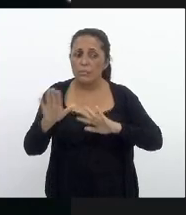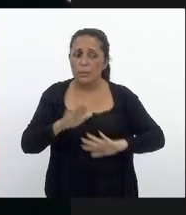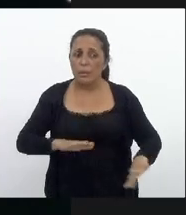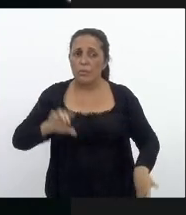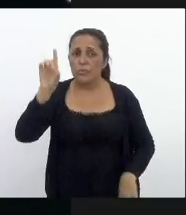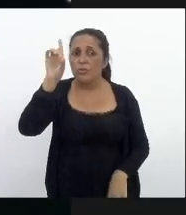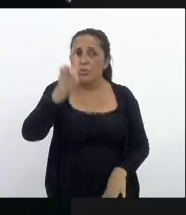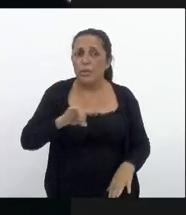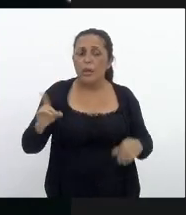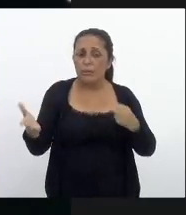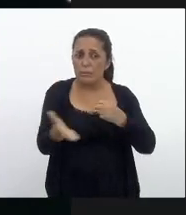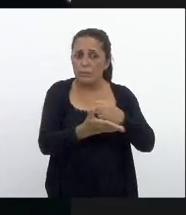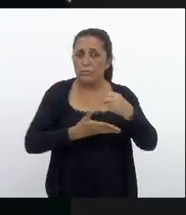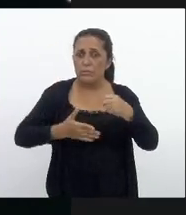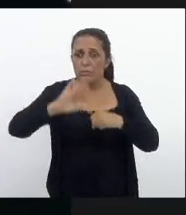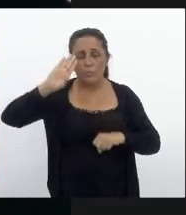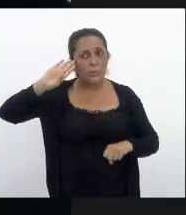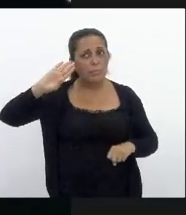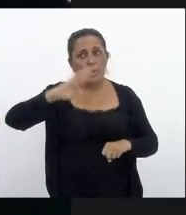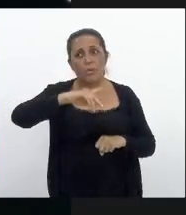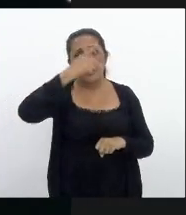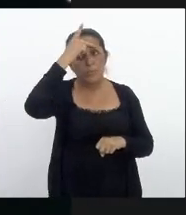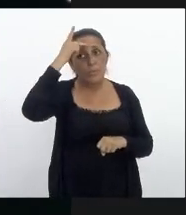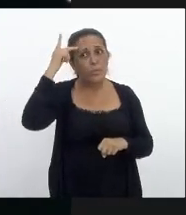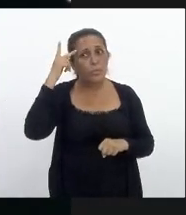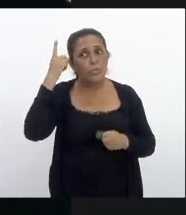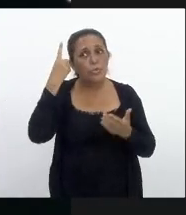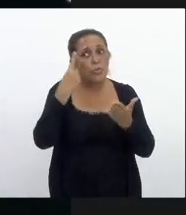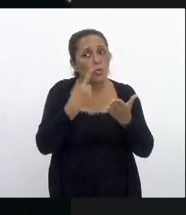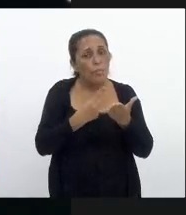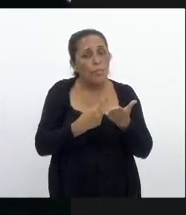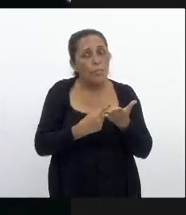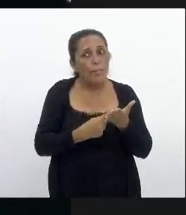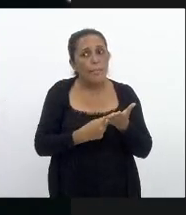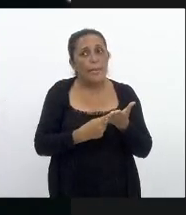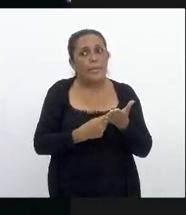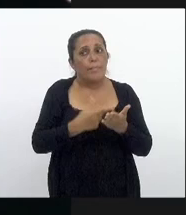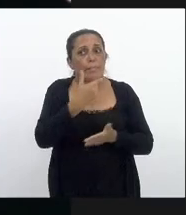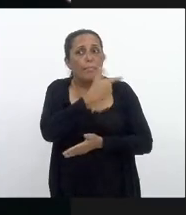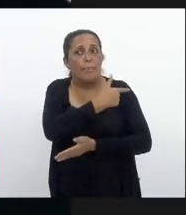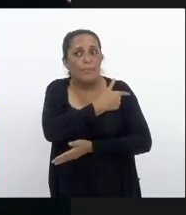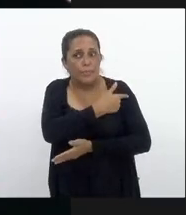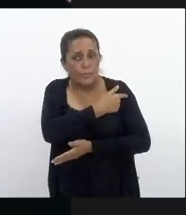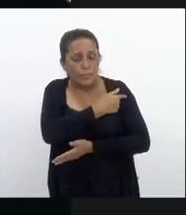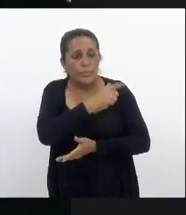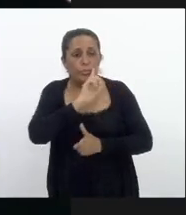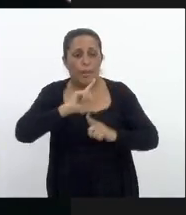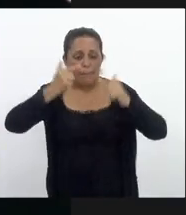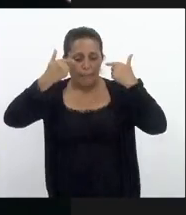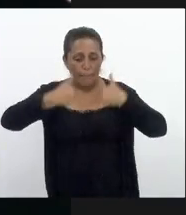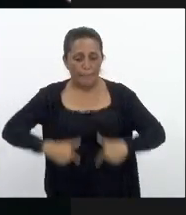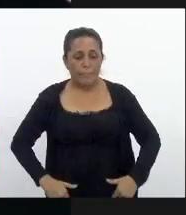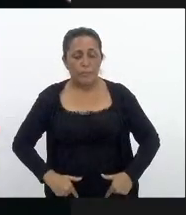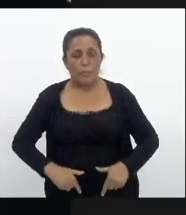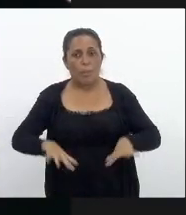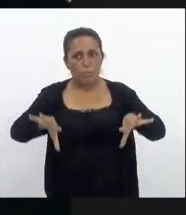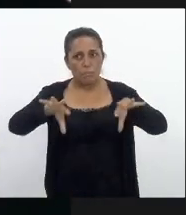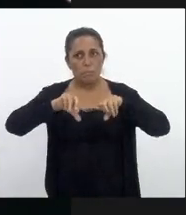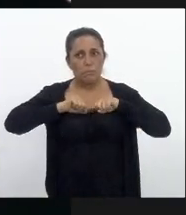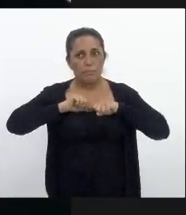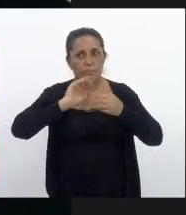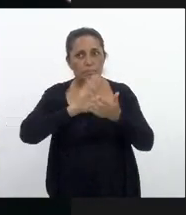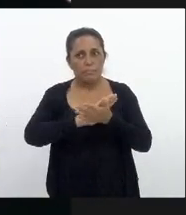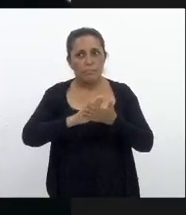fundamentais daquelas pessoas que comprovadamente possuem anticorpos naturais neutralizantes contra a comitê